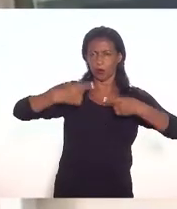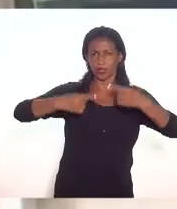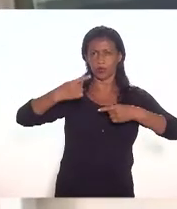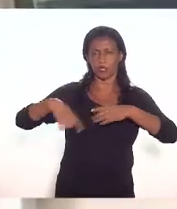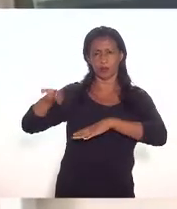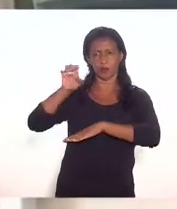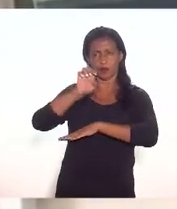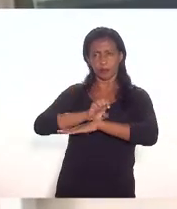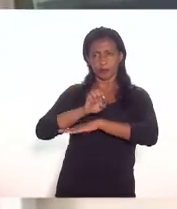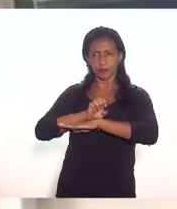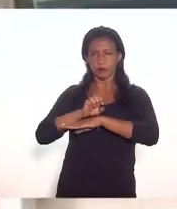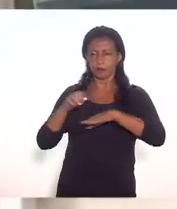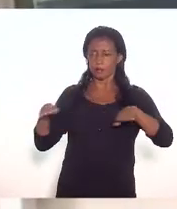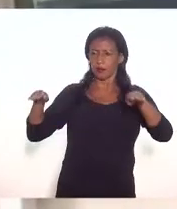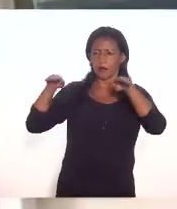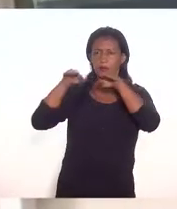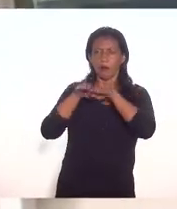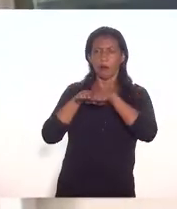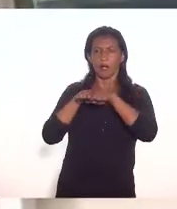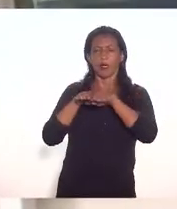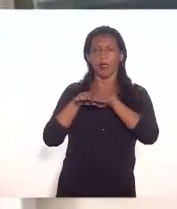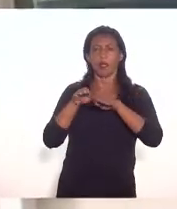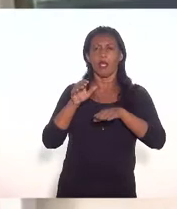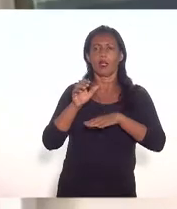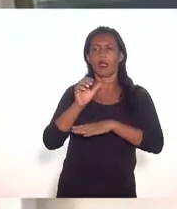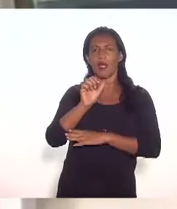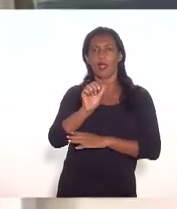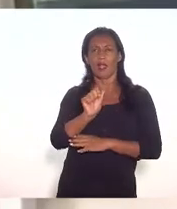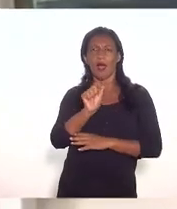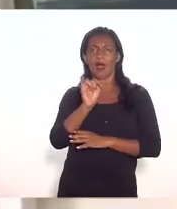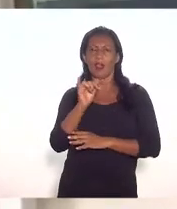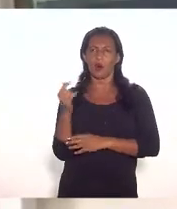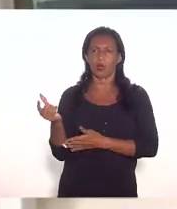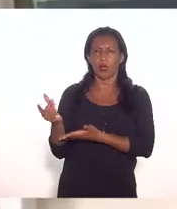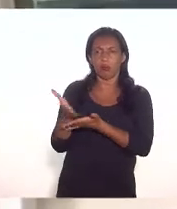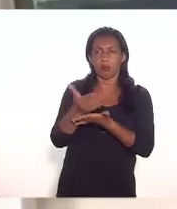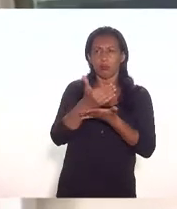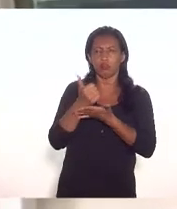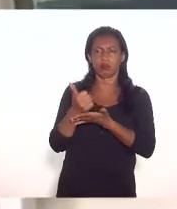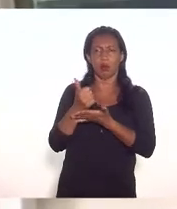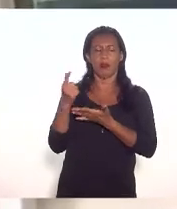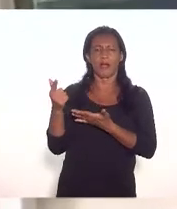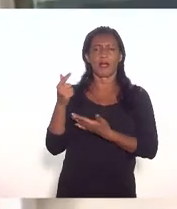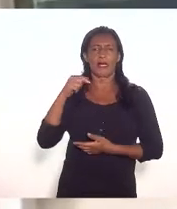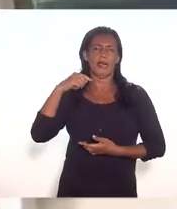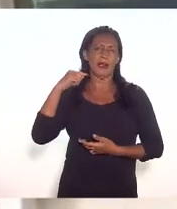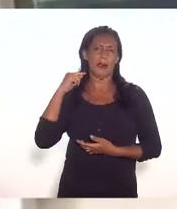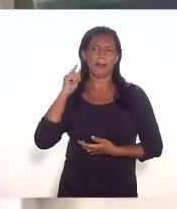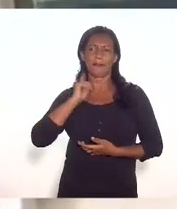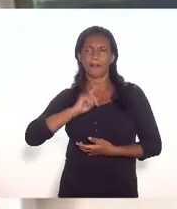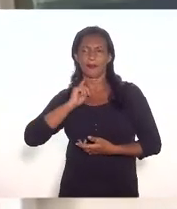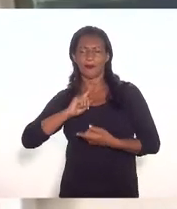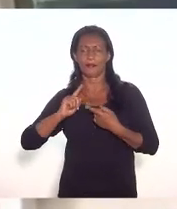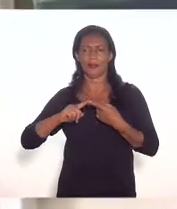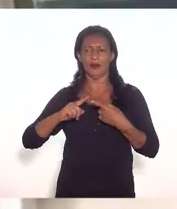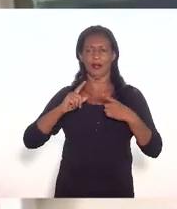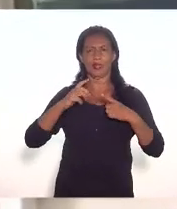equipara o Estado em alíquotas a Minas Bahia Ceará Distrito Federal Espírito Santo